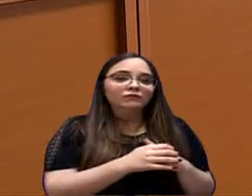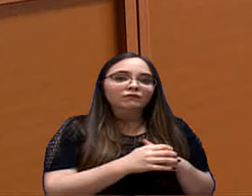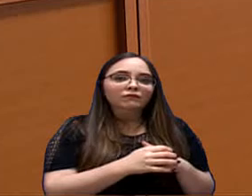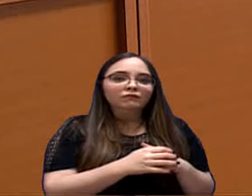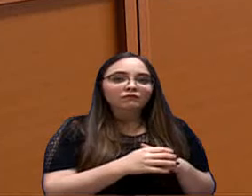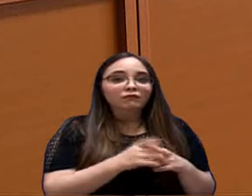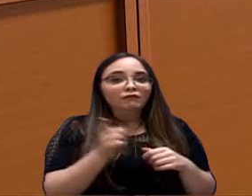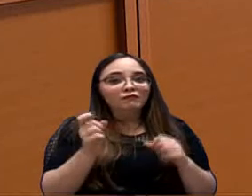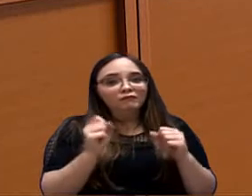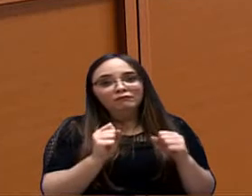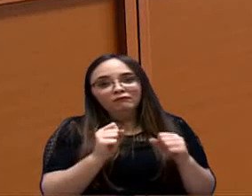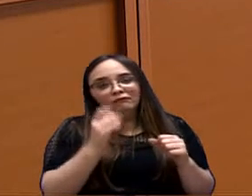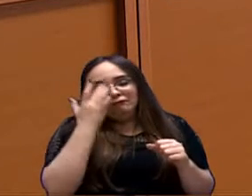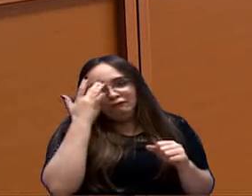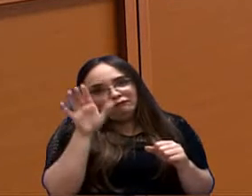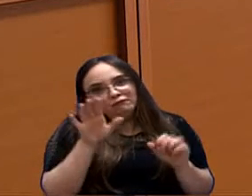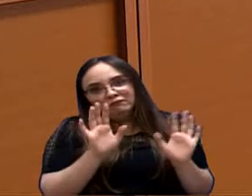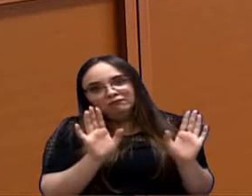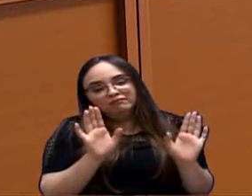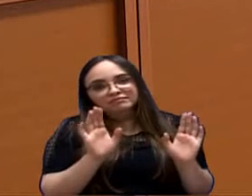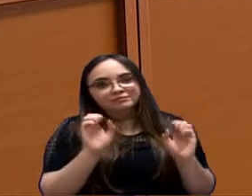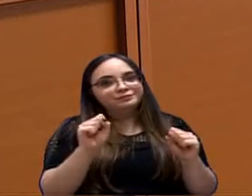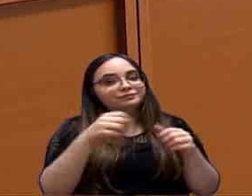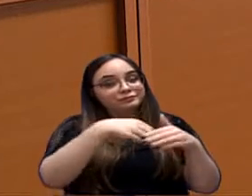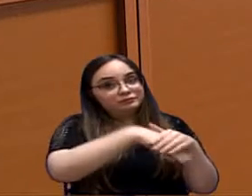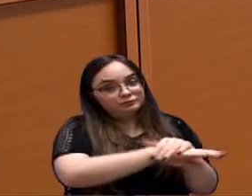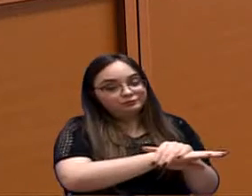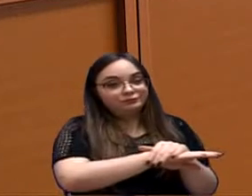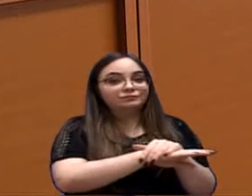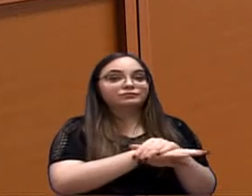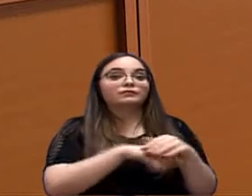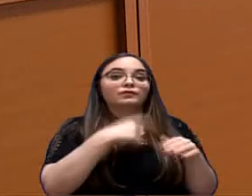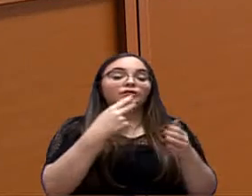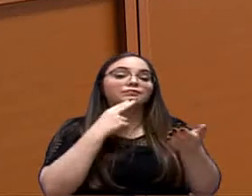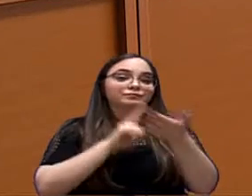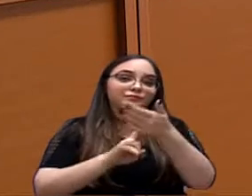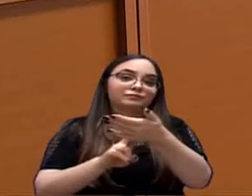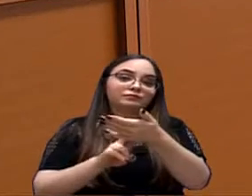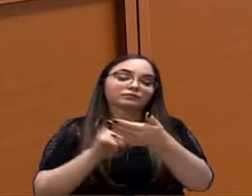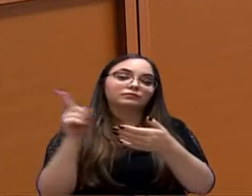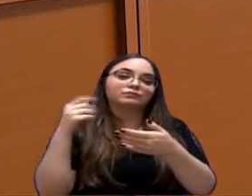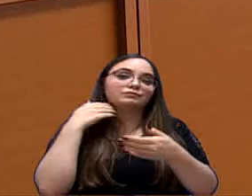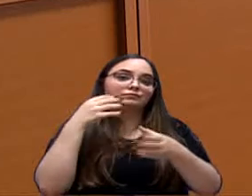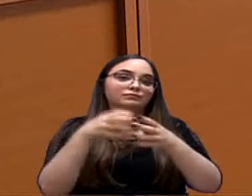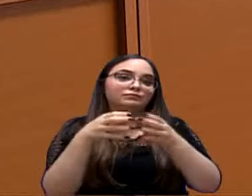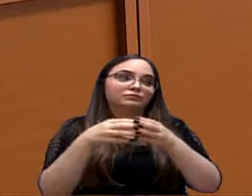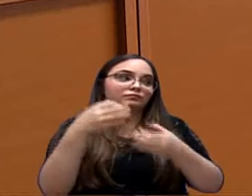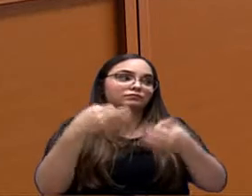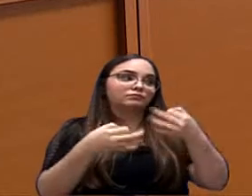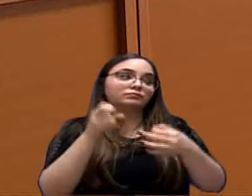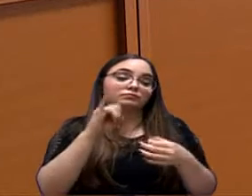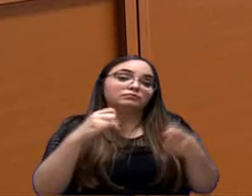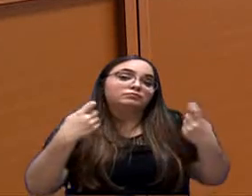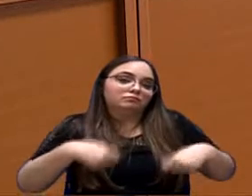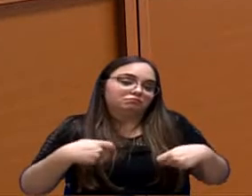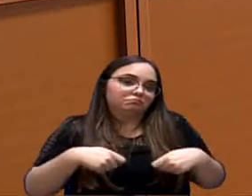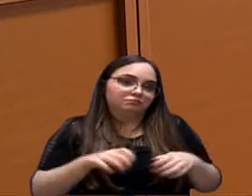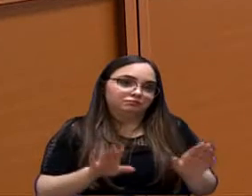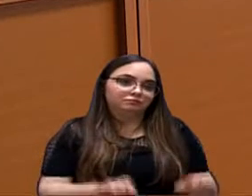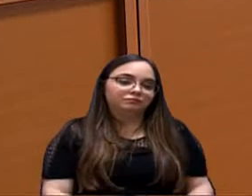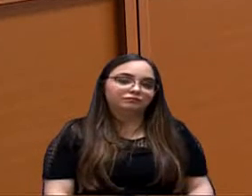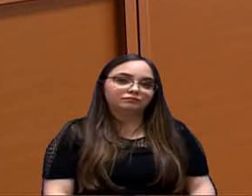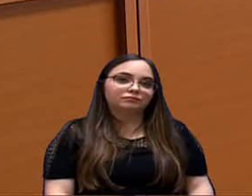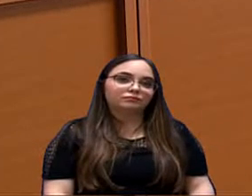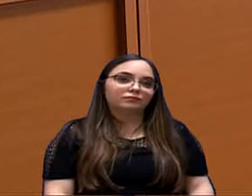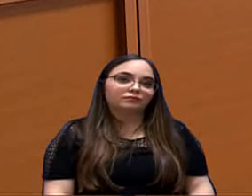ela poderia pedir a retirada e o encaminhamento para a assessoria jurídica sobre a necessidade. Para